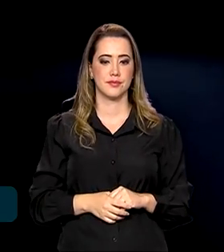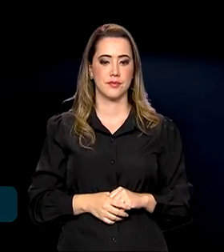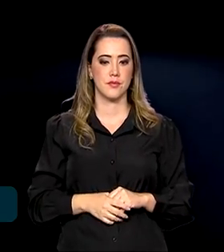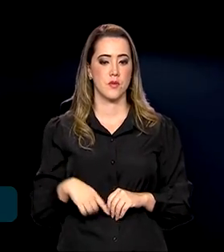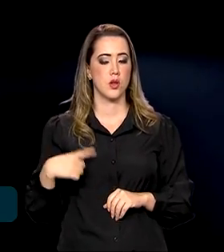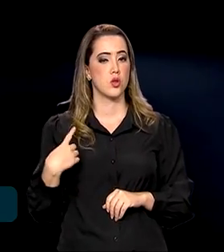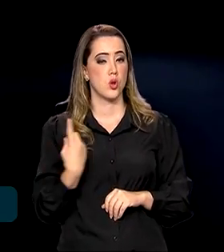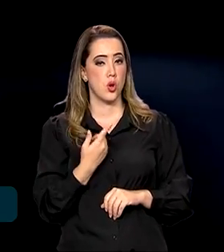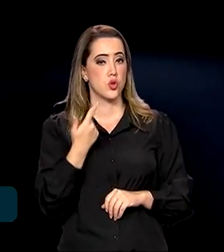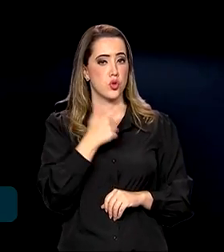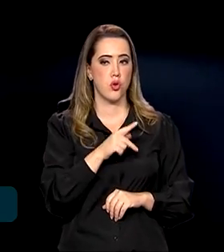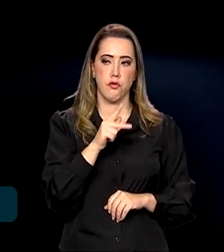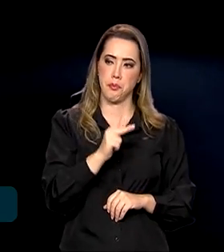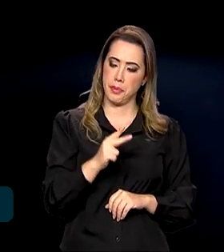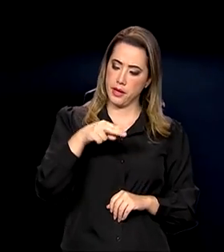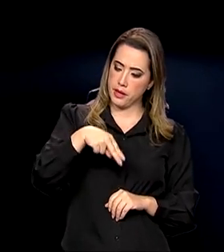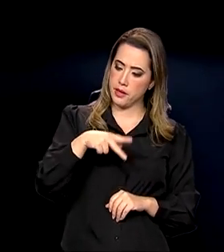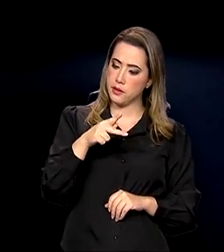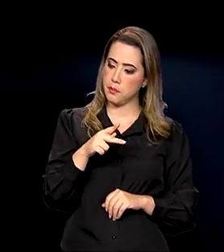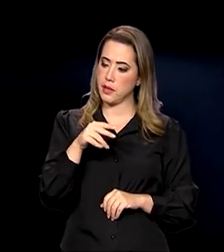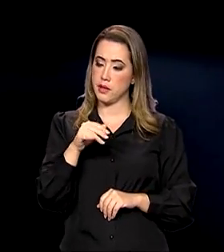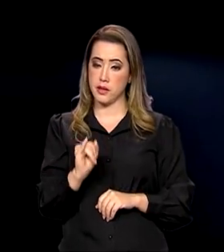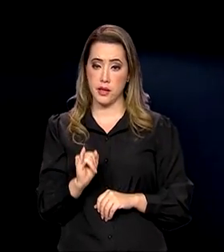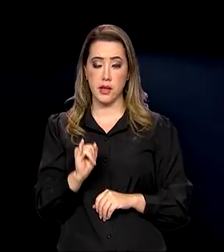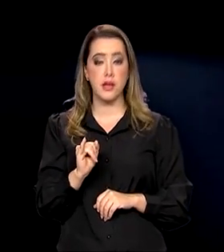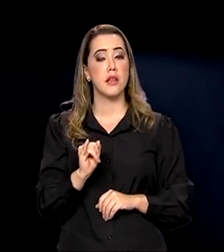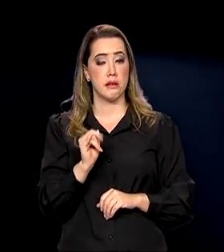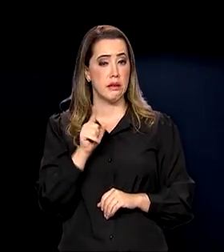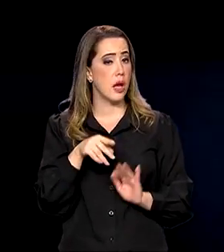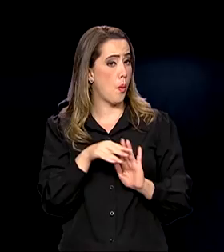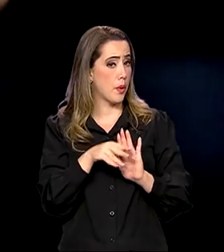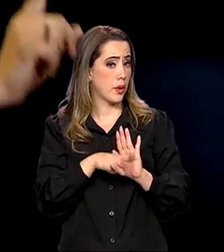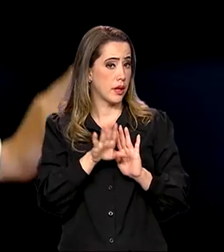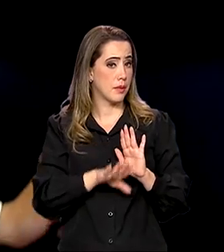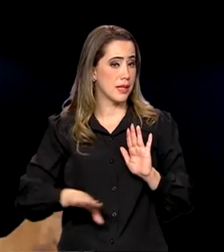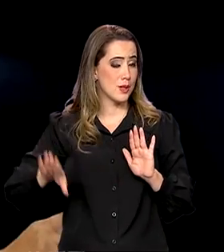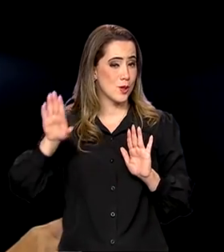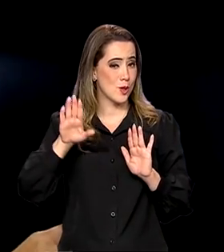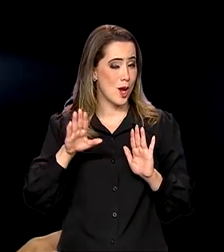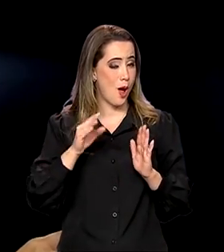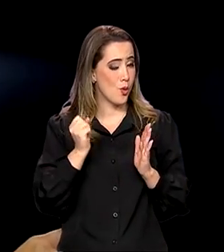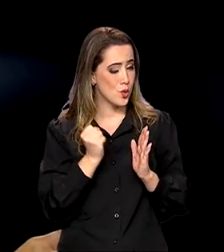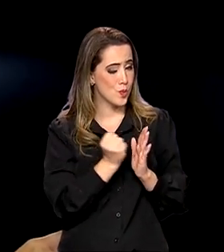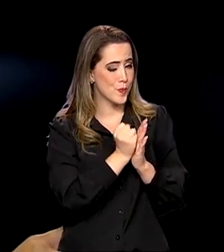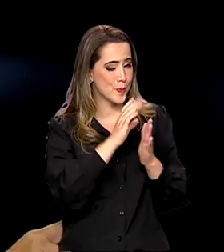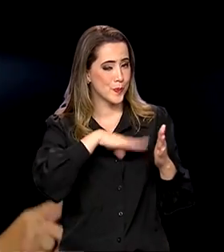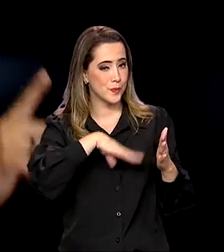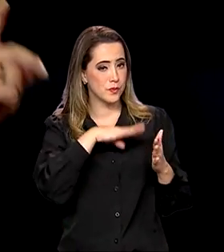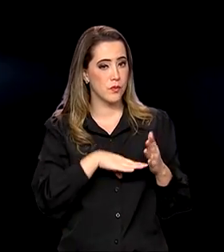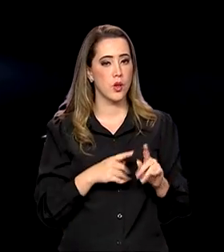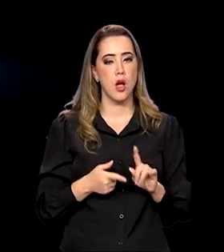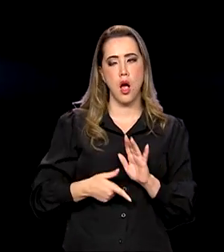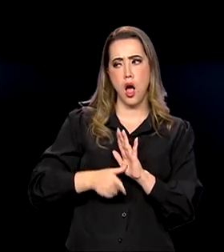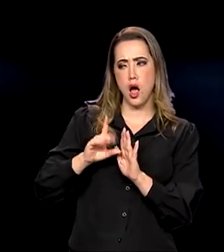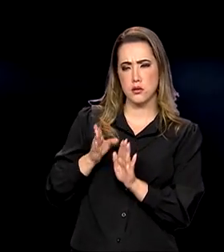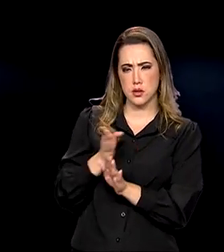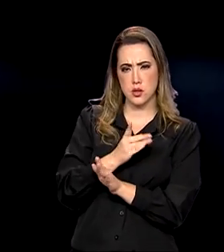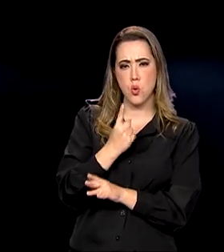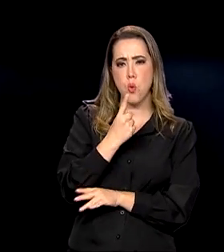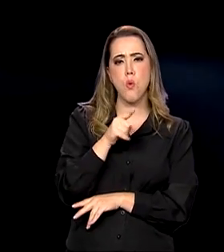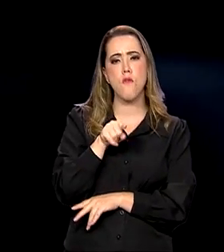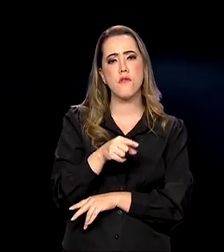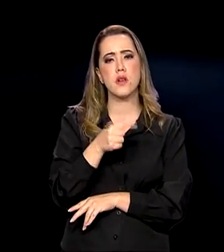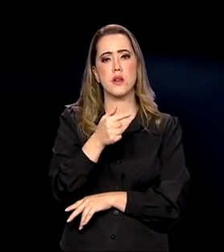PNPI, o Programa Nacional do Patrimônio Imaterial. Saltamos de 1,7 no ano passado de investimento, R 1,7 milhão,